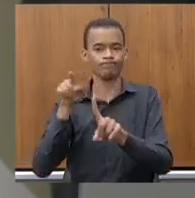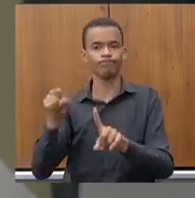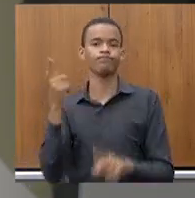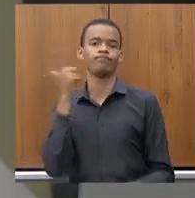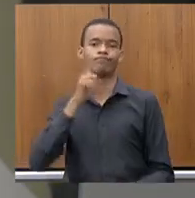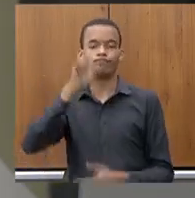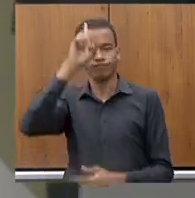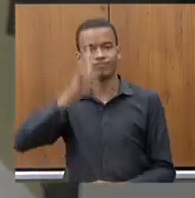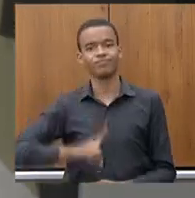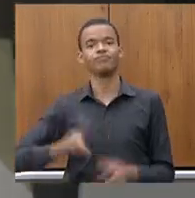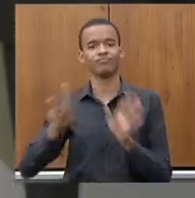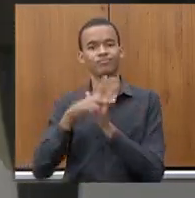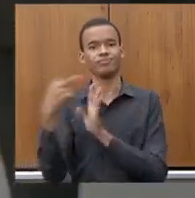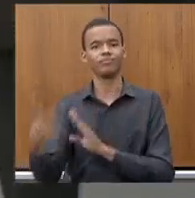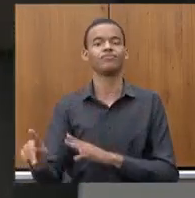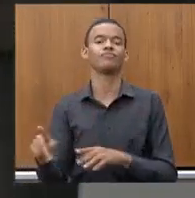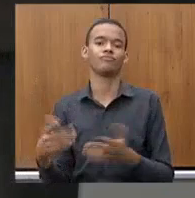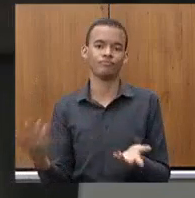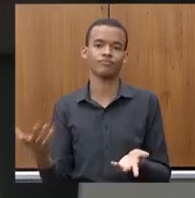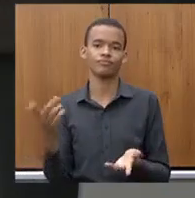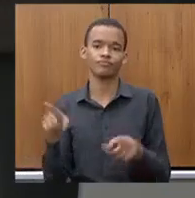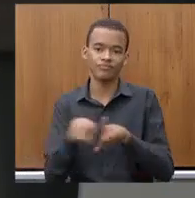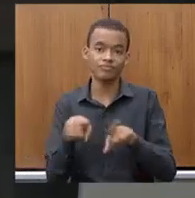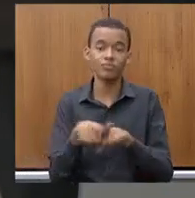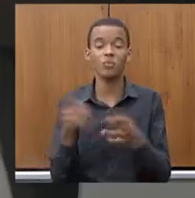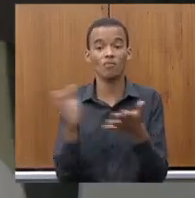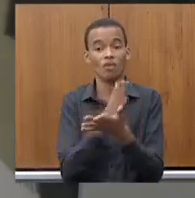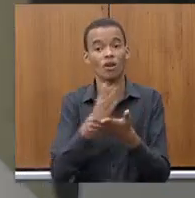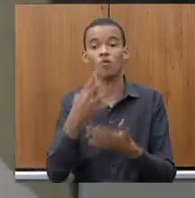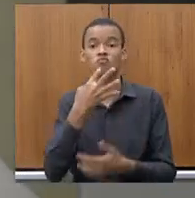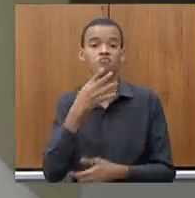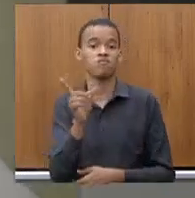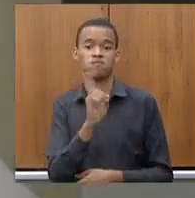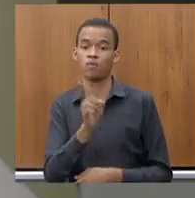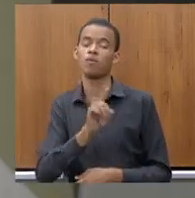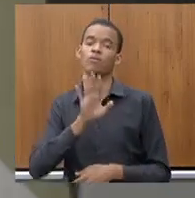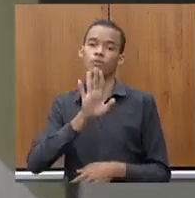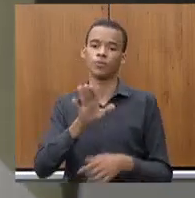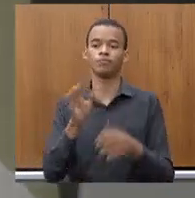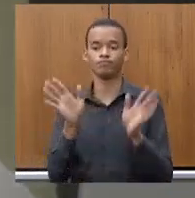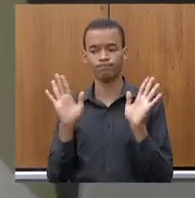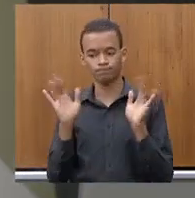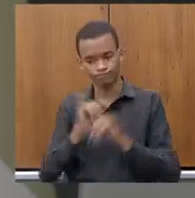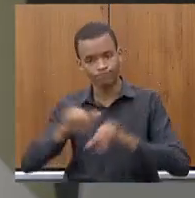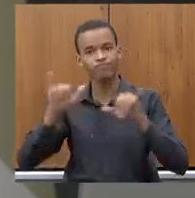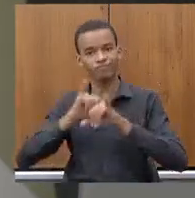que até então não conheciam ou não era foco da CEMIG em gestões passadas. Obrigado.